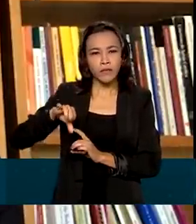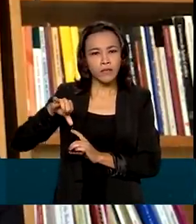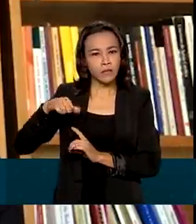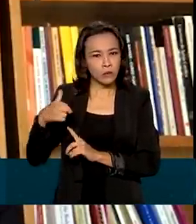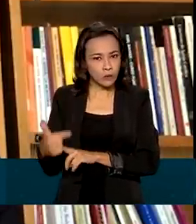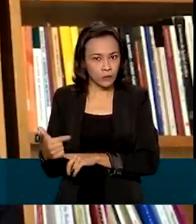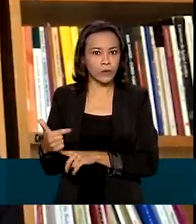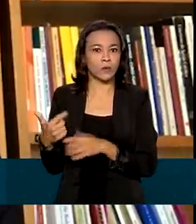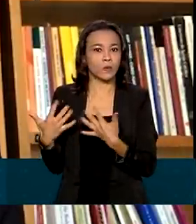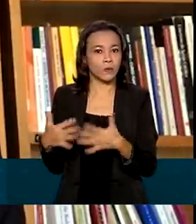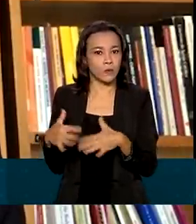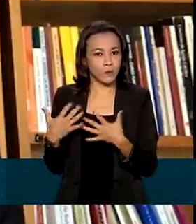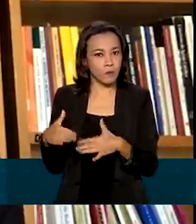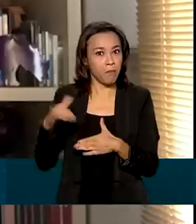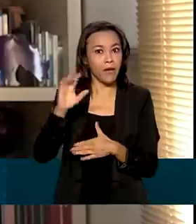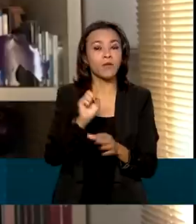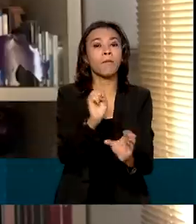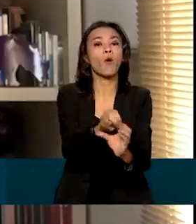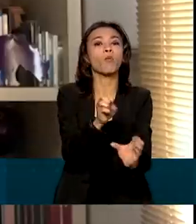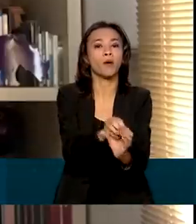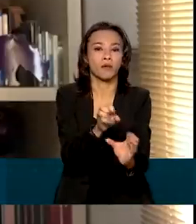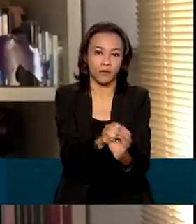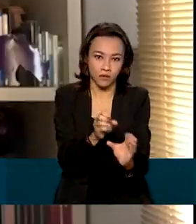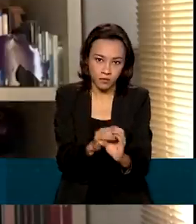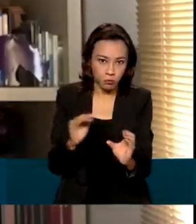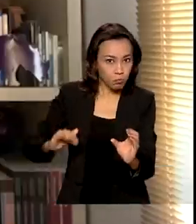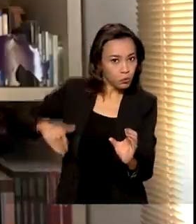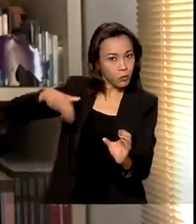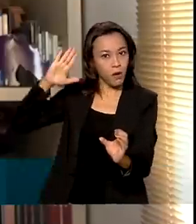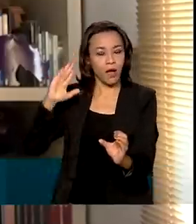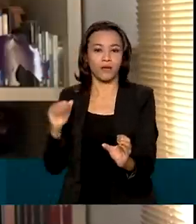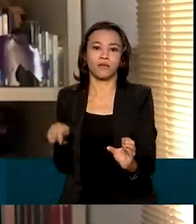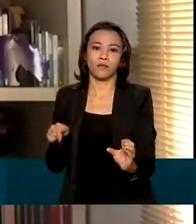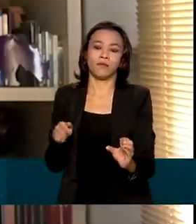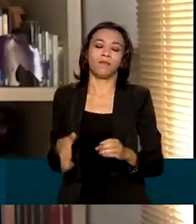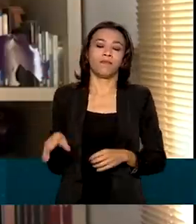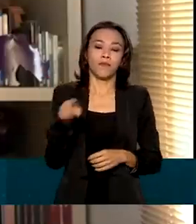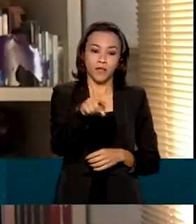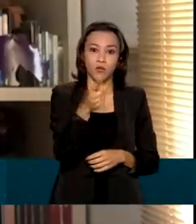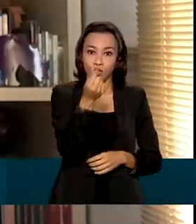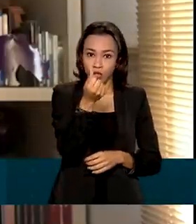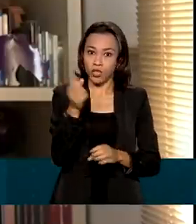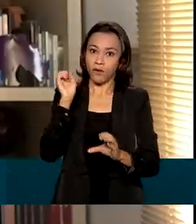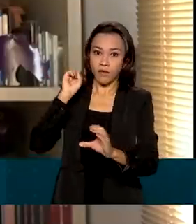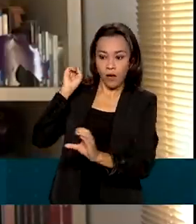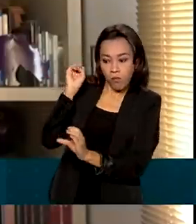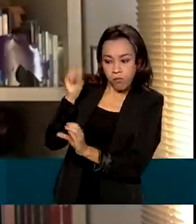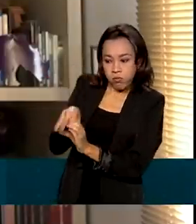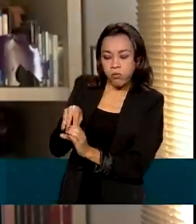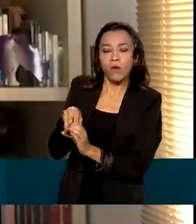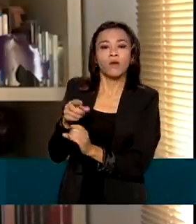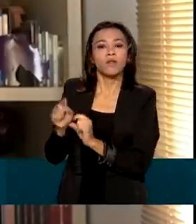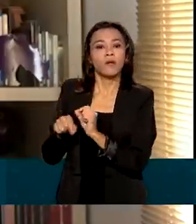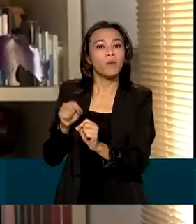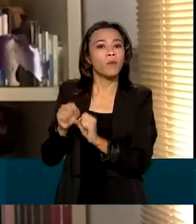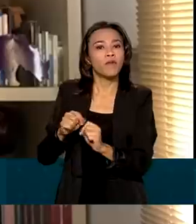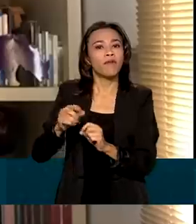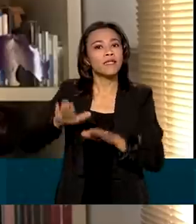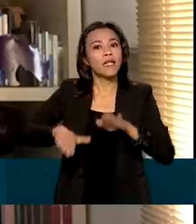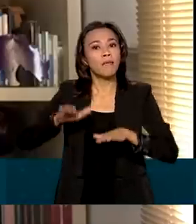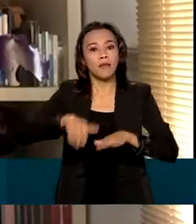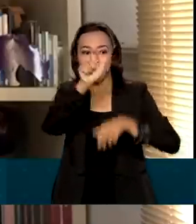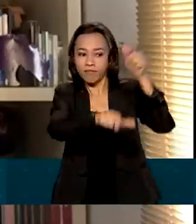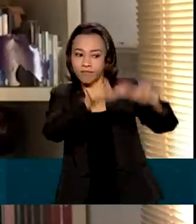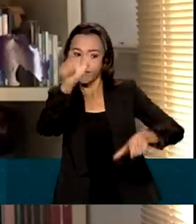Mais, inclusive, que a cadeneta de poupança. O lucro será depositado na conta do fundo de forma proporcional ao que cada